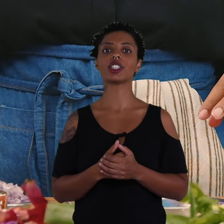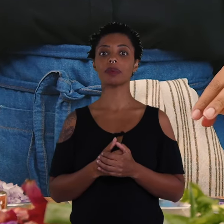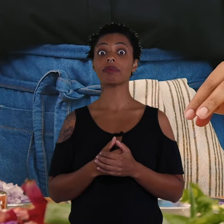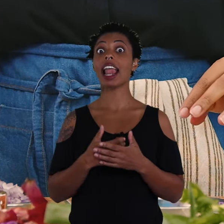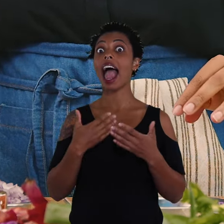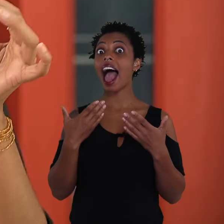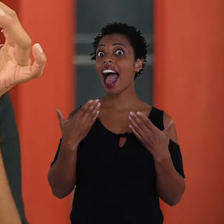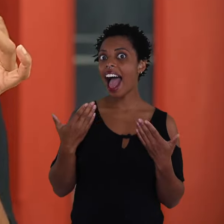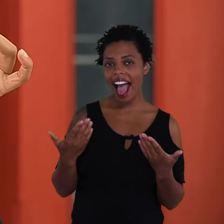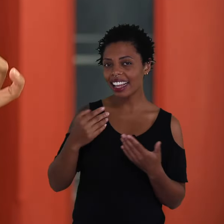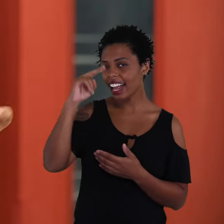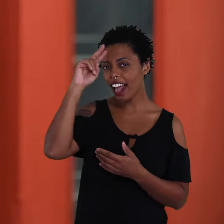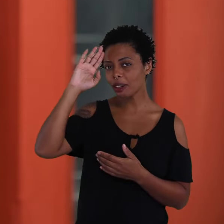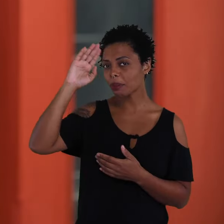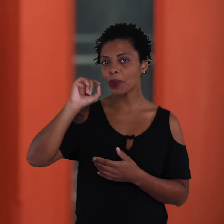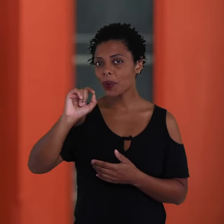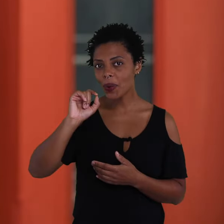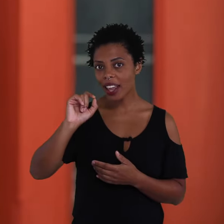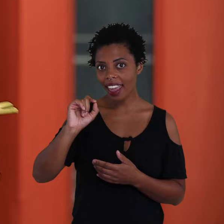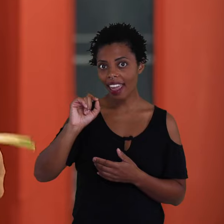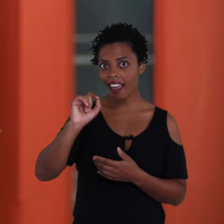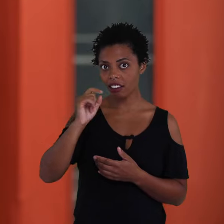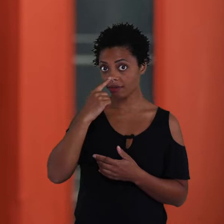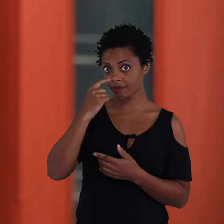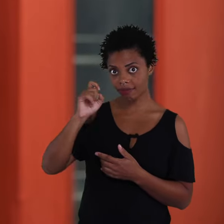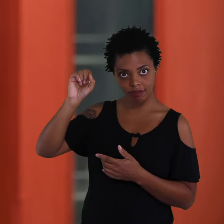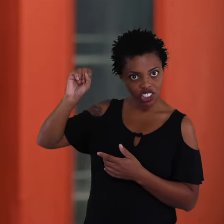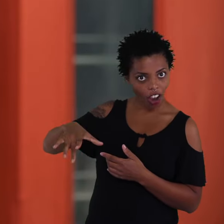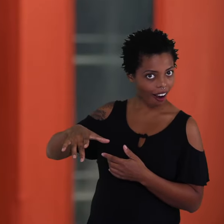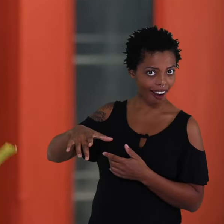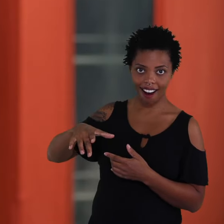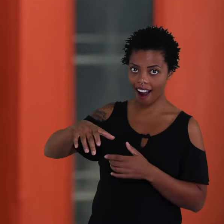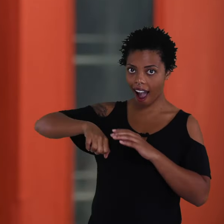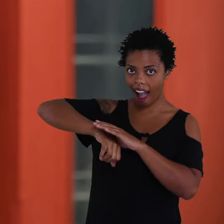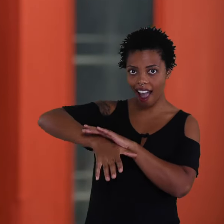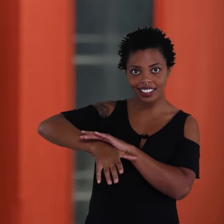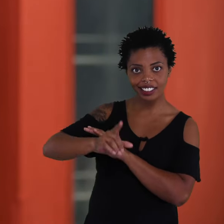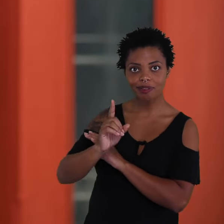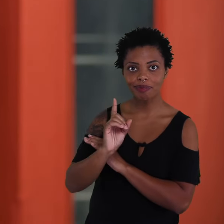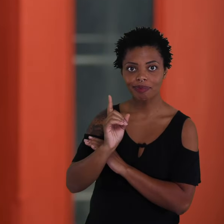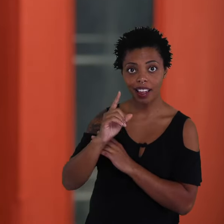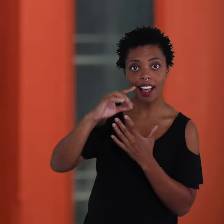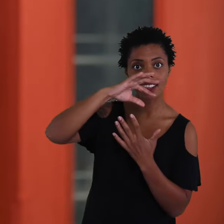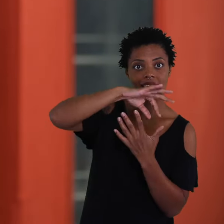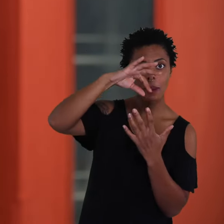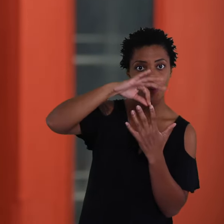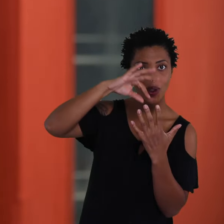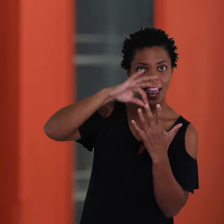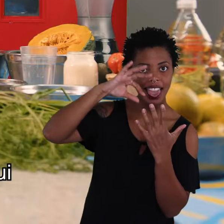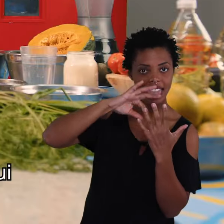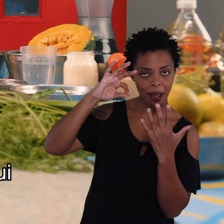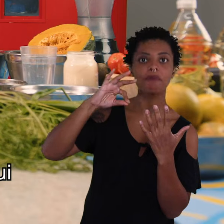e aí a grande história é, a gente não vai descartar a raiz da